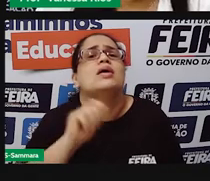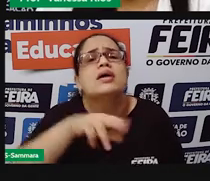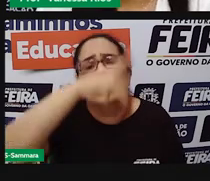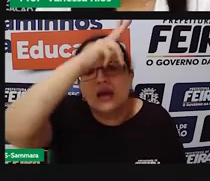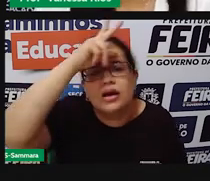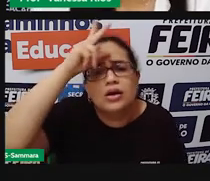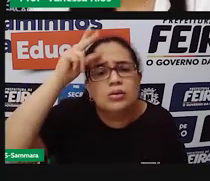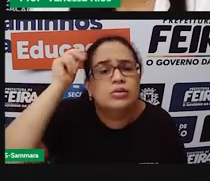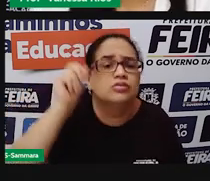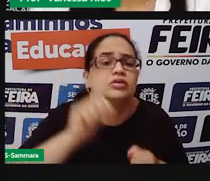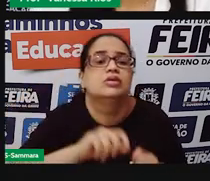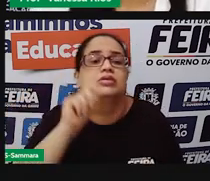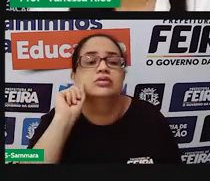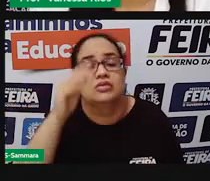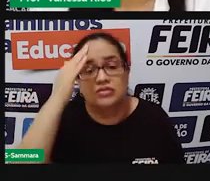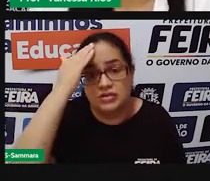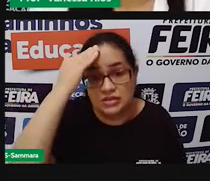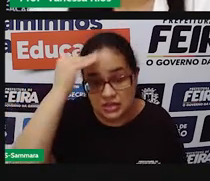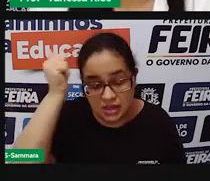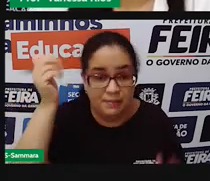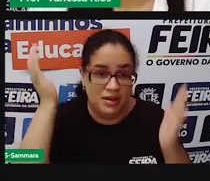faz? Vamos lá saber?